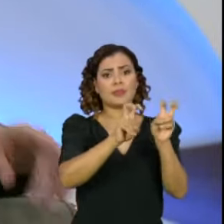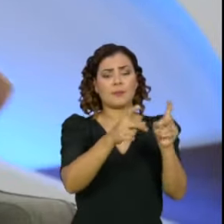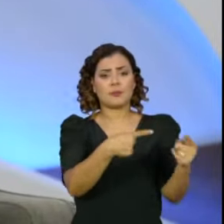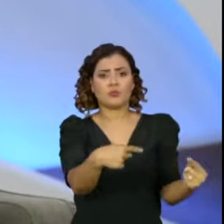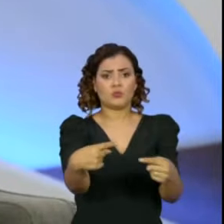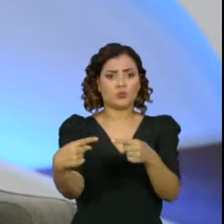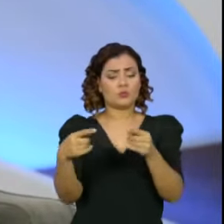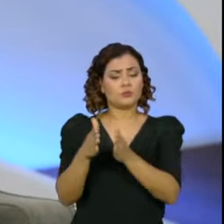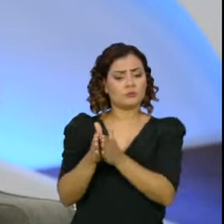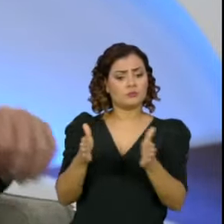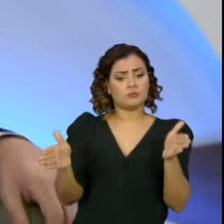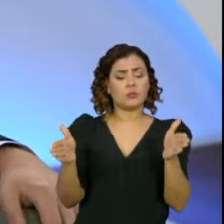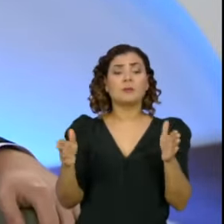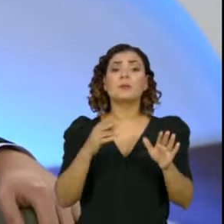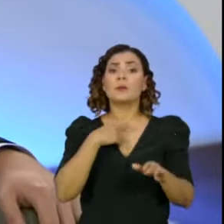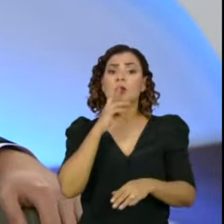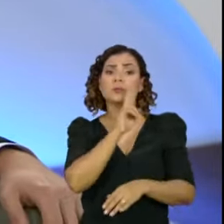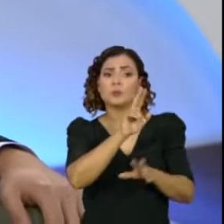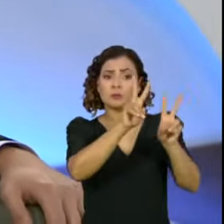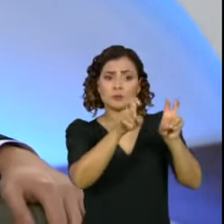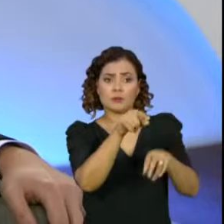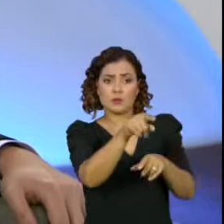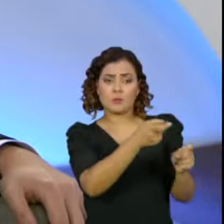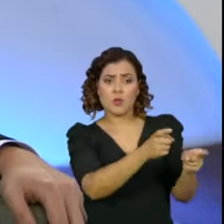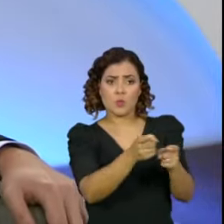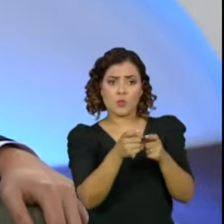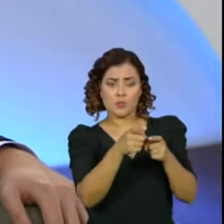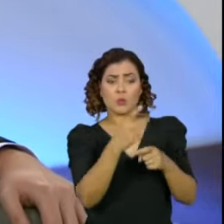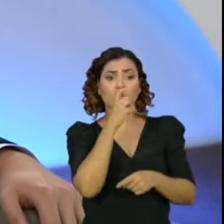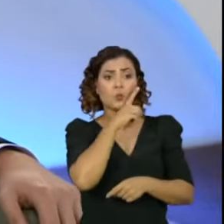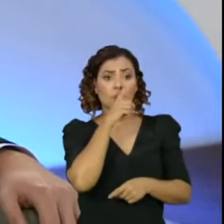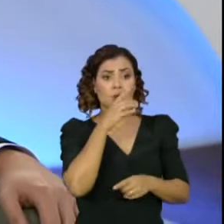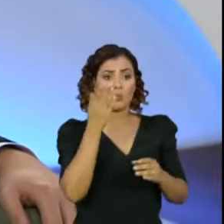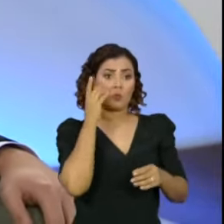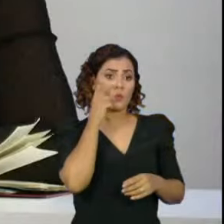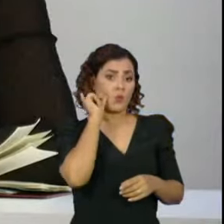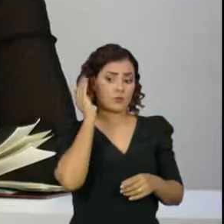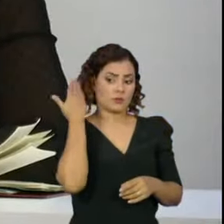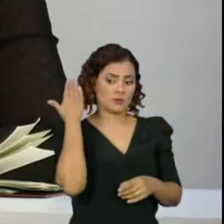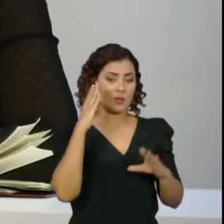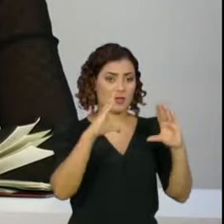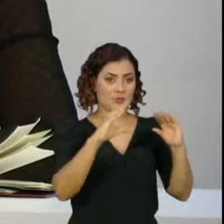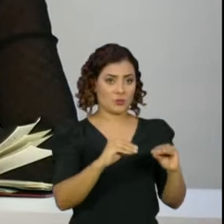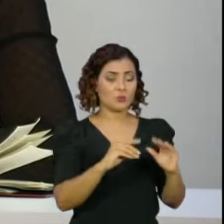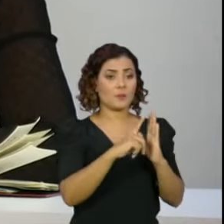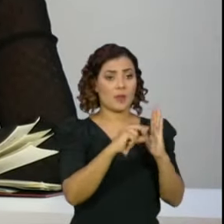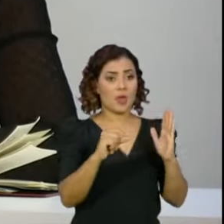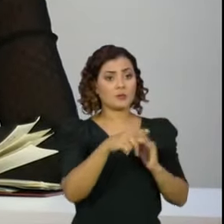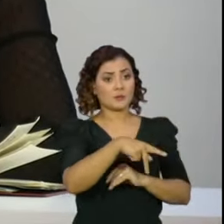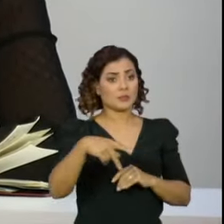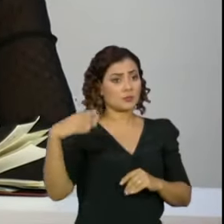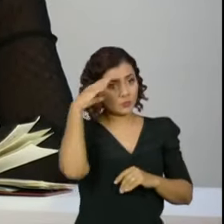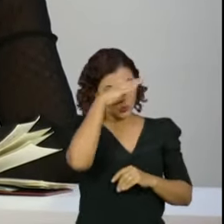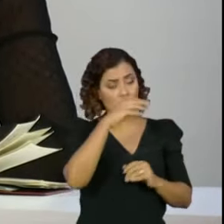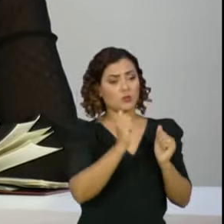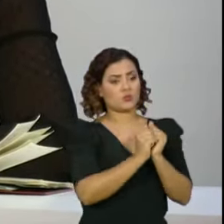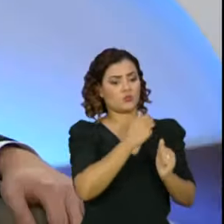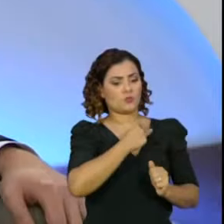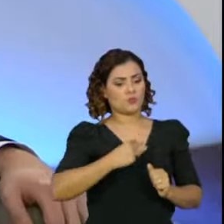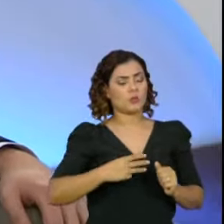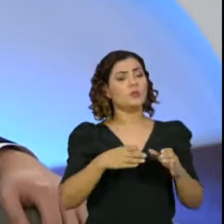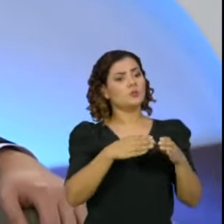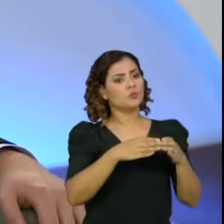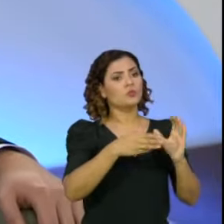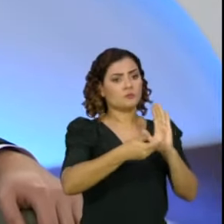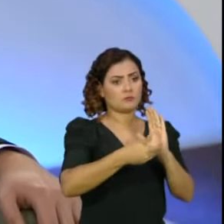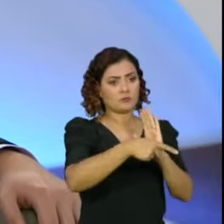ao longo desse tempo. E respondendo a sua pergunta em relação à reunião de domingo à noite no Palácio do Alvorada com o presidente da República, com ministros e com o presidente da